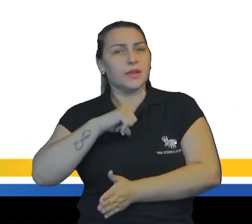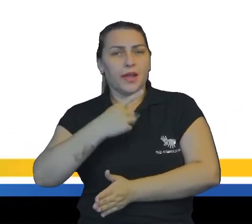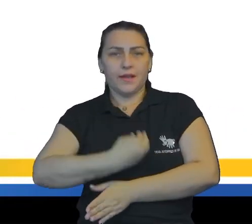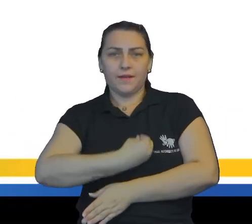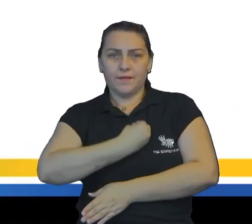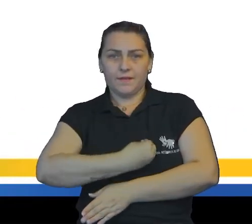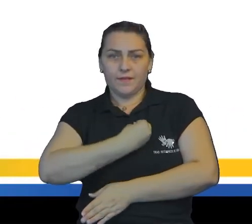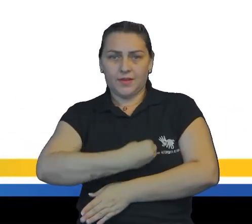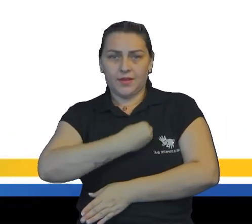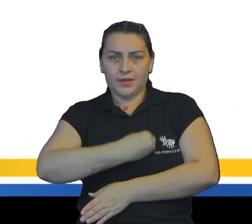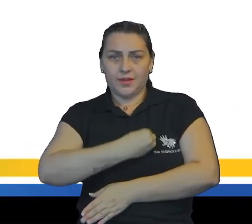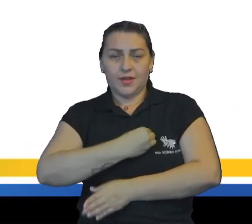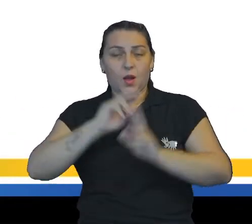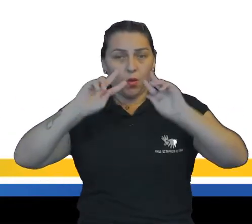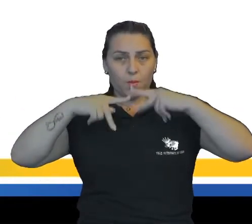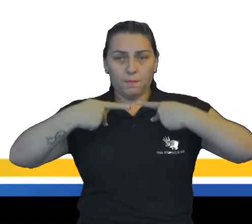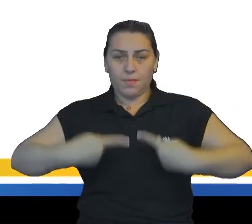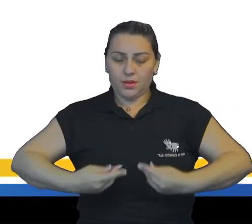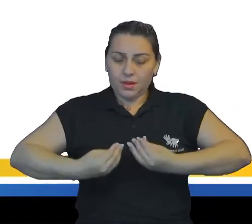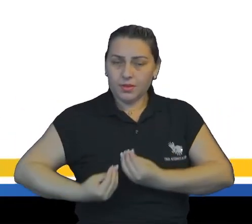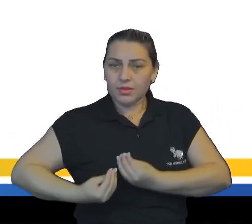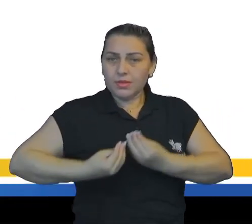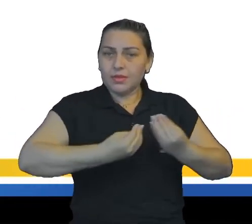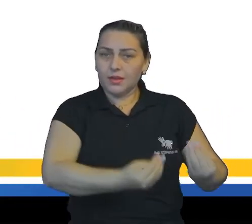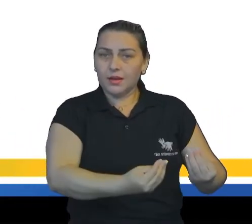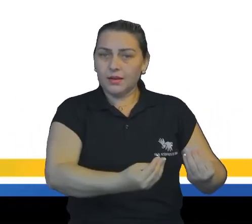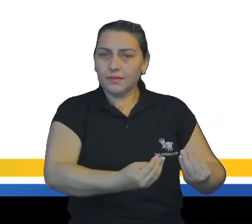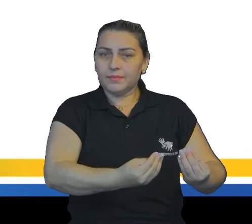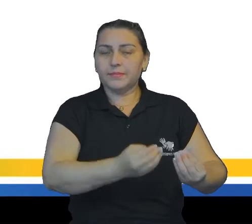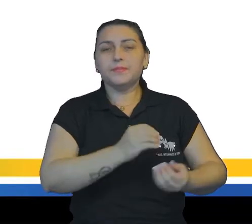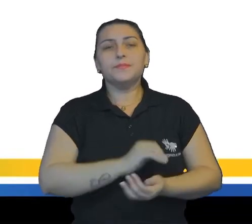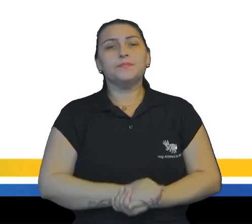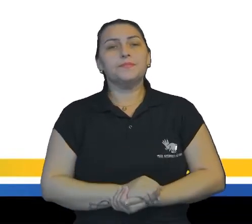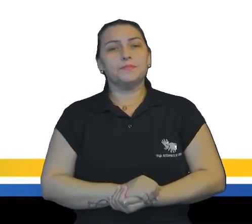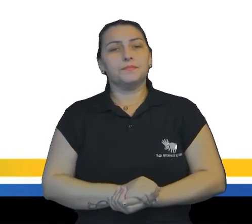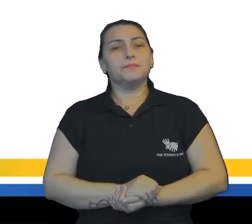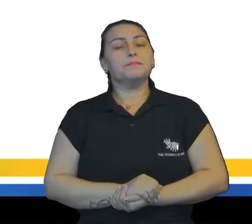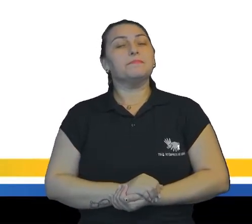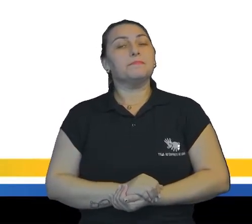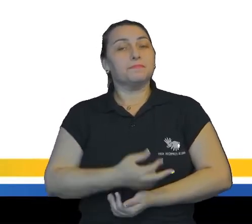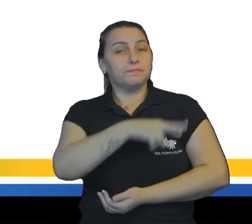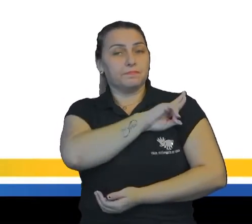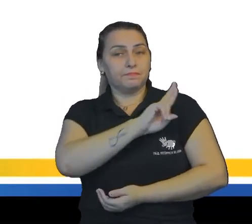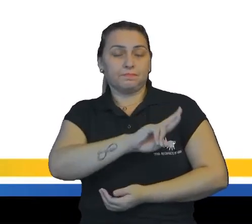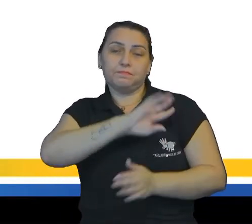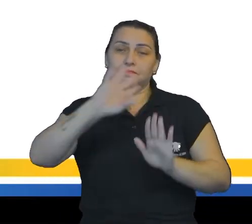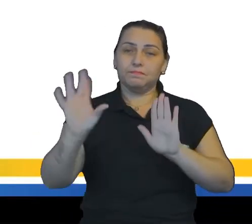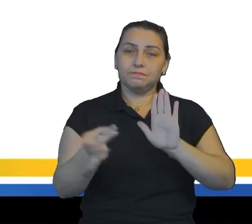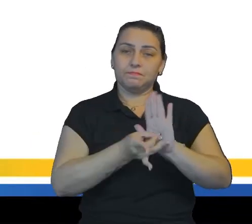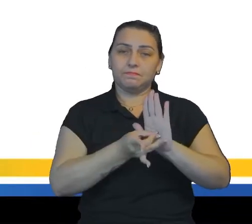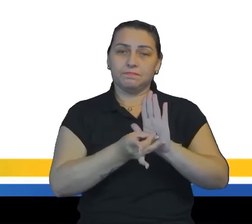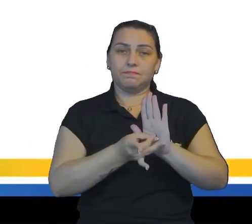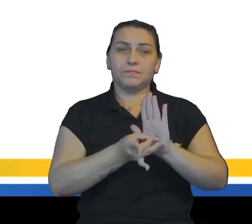atribuir características humanas a esses seres irracionais. Esse é o papel da personificação. A antítese,